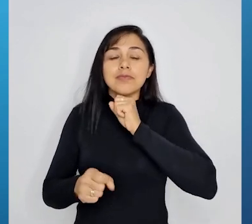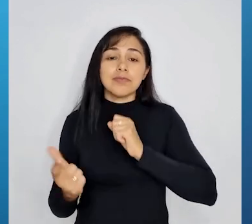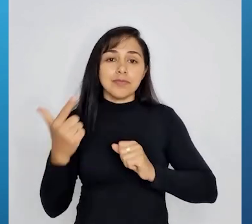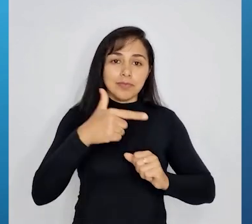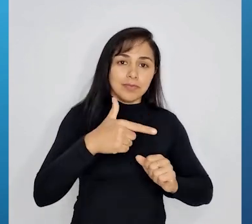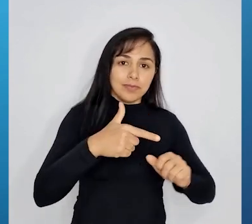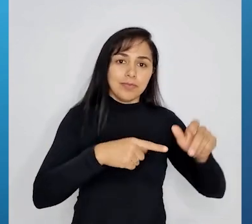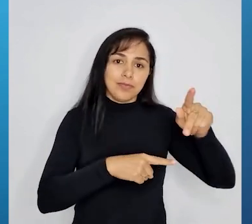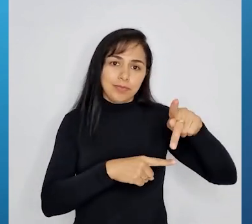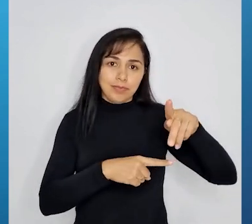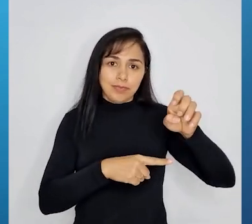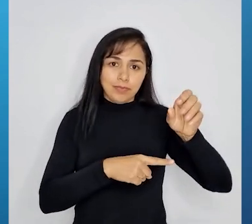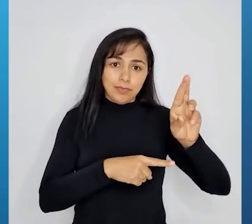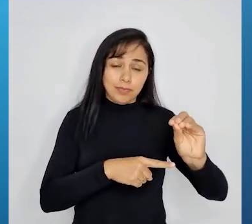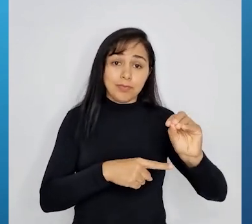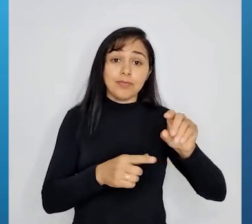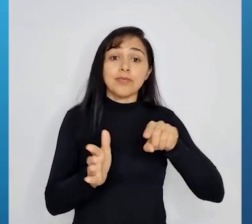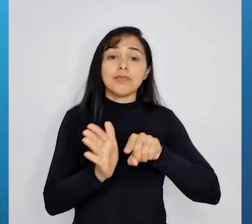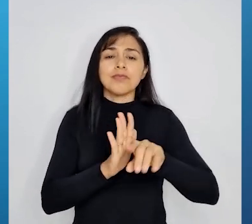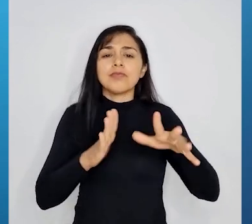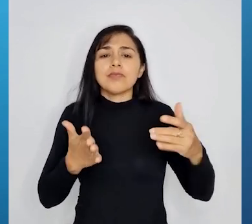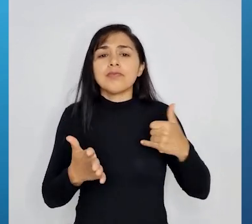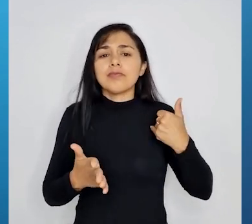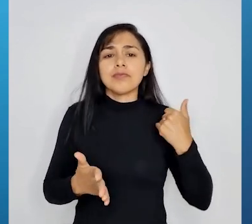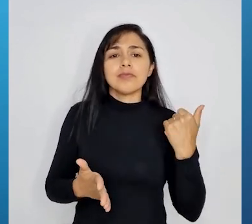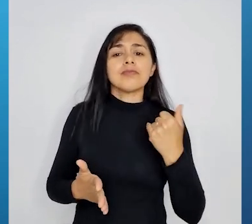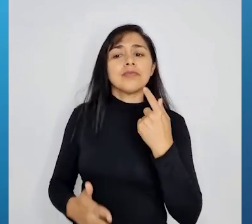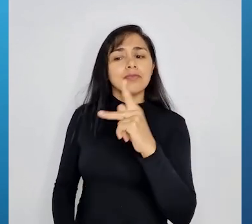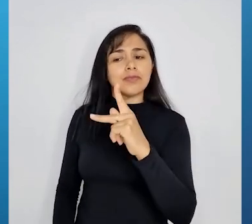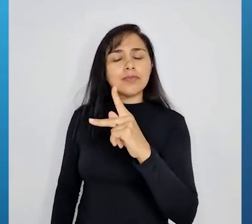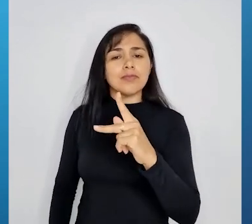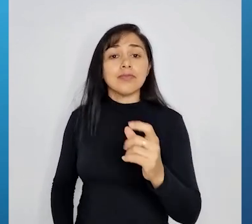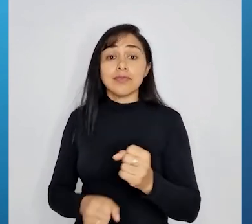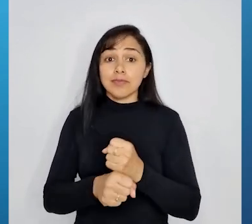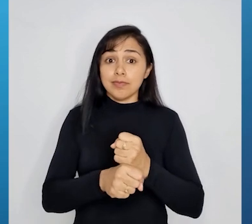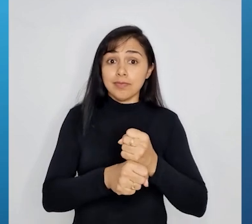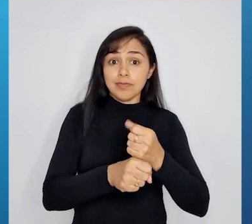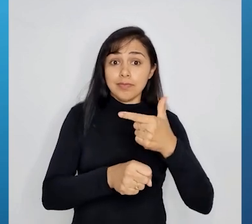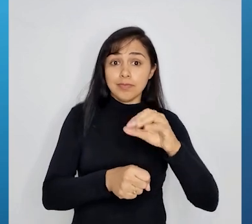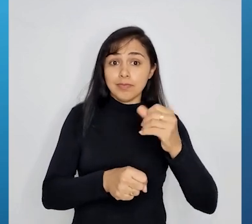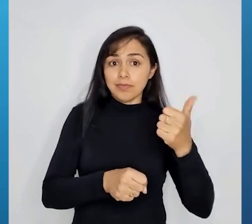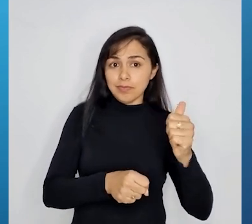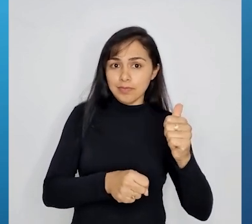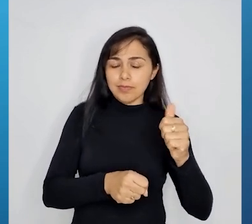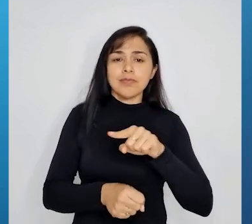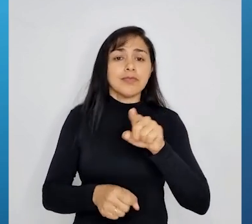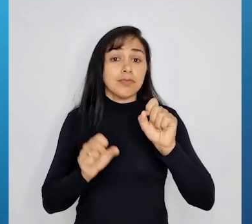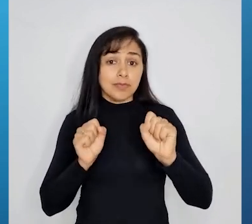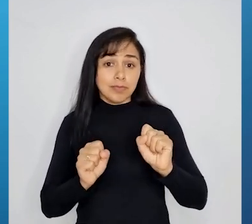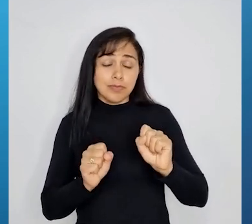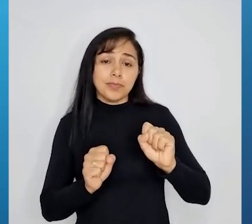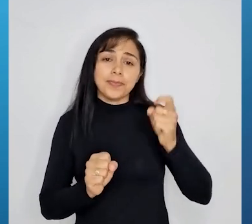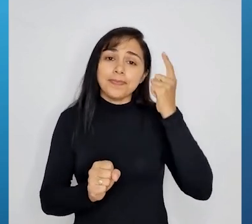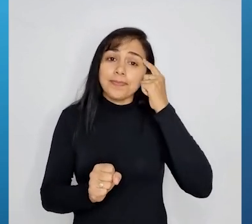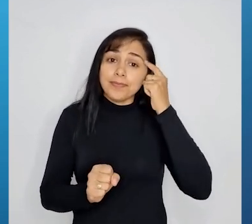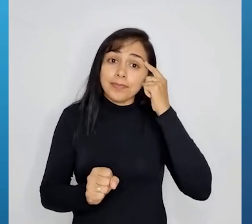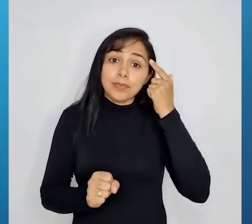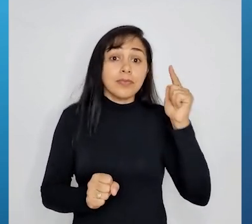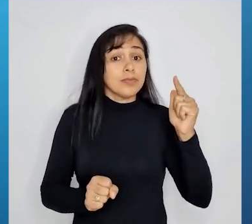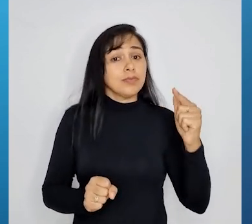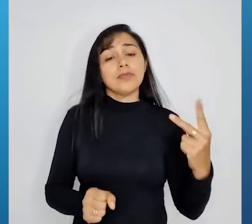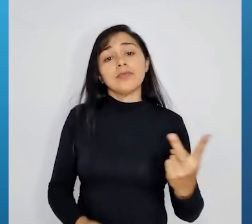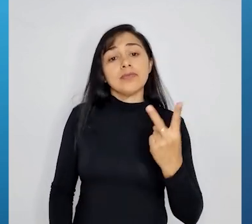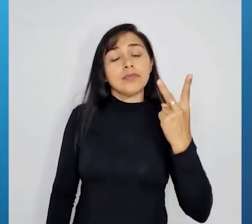É claro que tem outras formas também de resolver esse problema. Você pode ir tentando os valores, mas a ideia aqui é